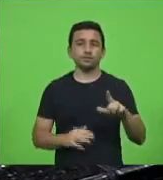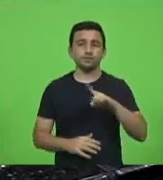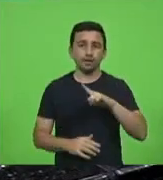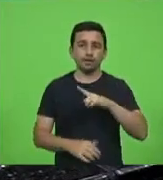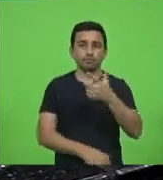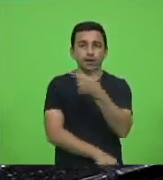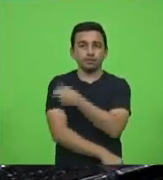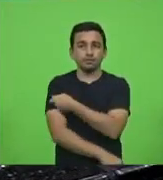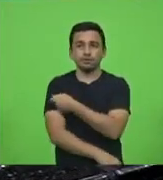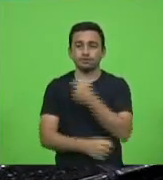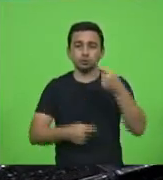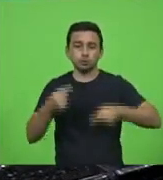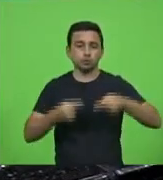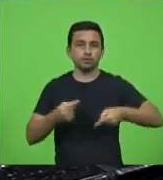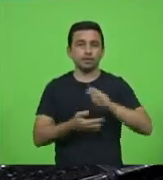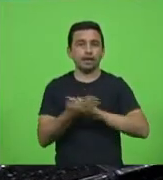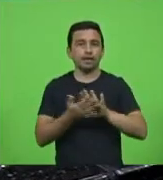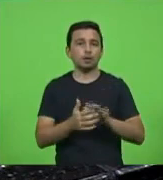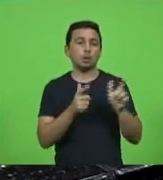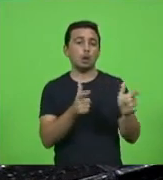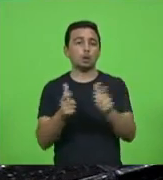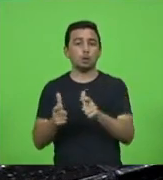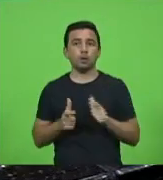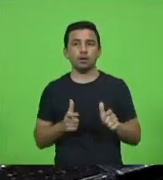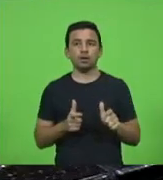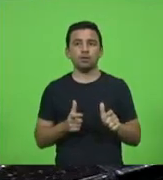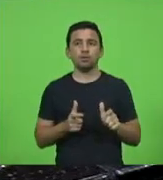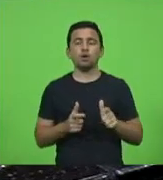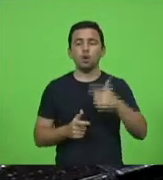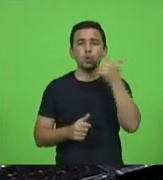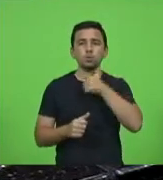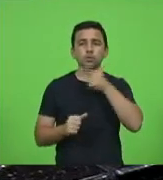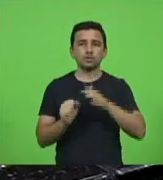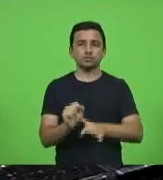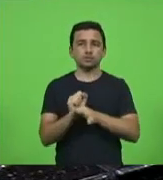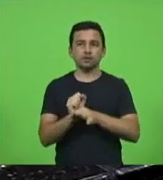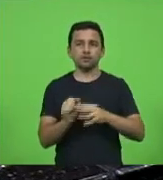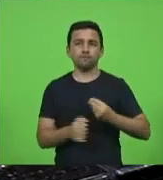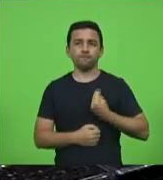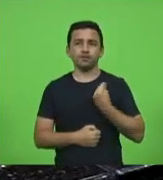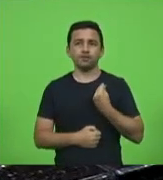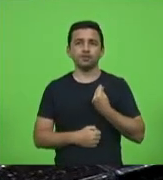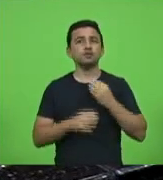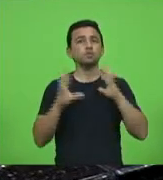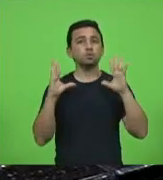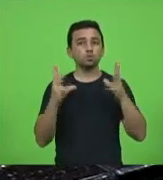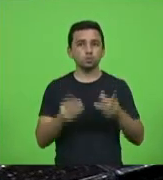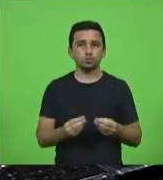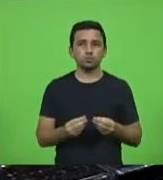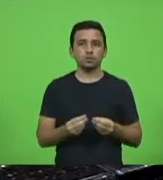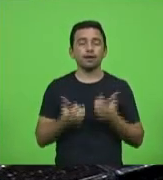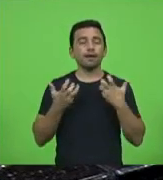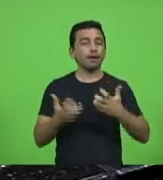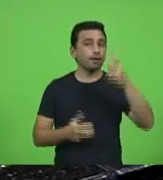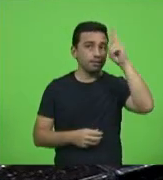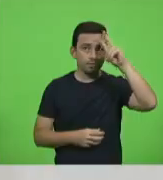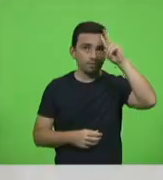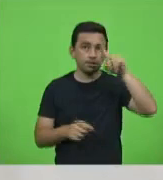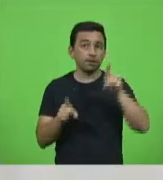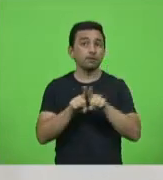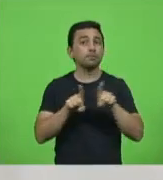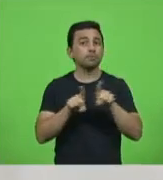não estaríamos discutindo regiões, mas estaríamos garantindo a vida de todos e todas. Quero só lembrar também, eu acabei